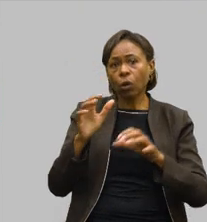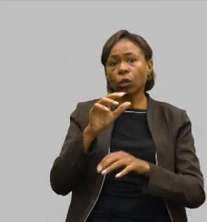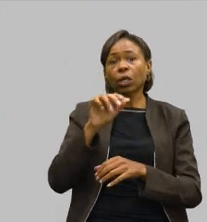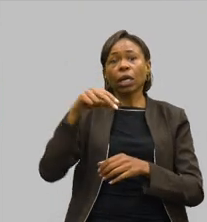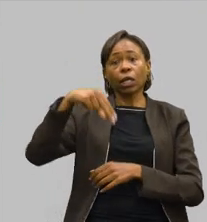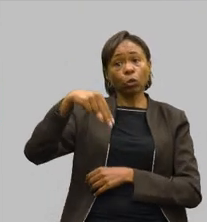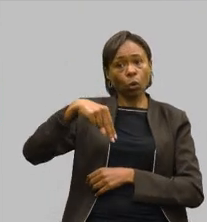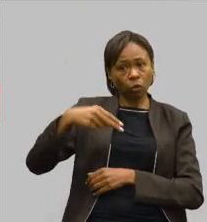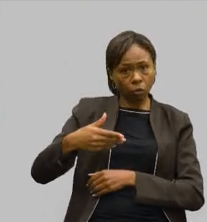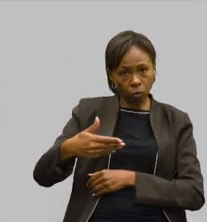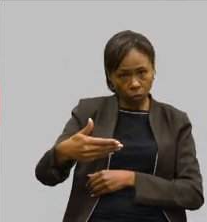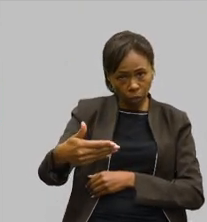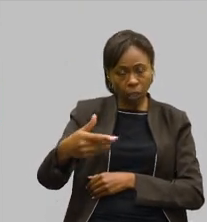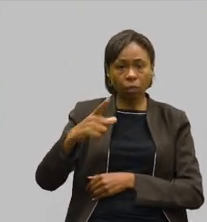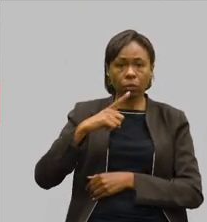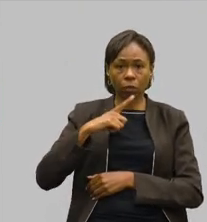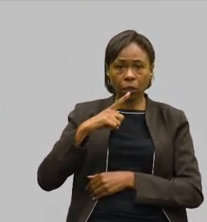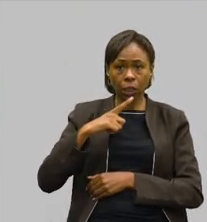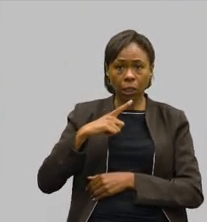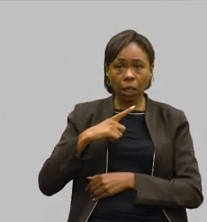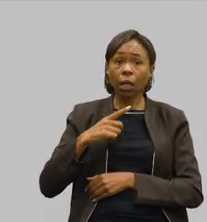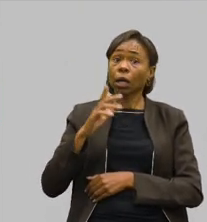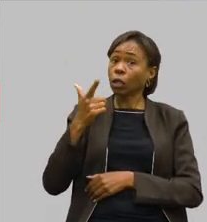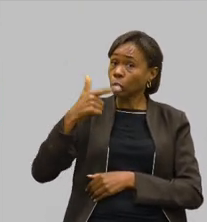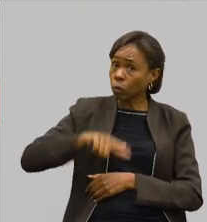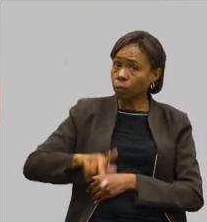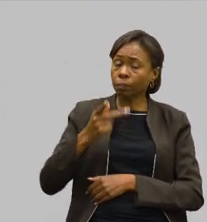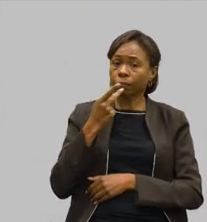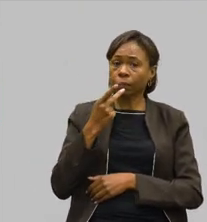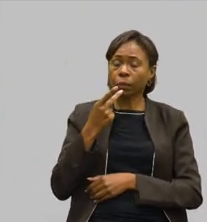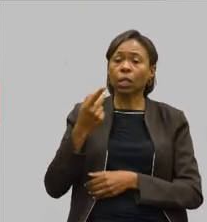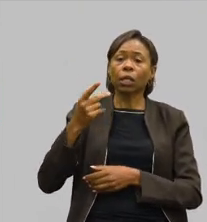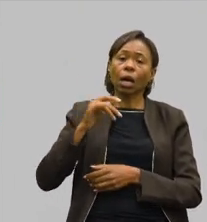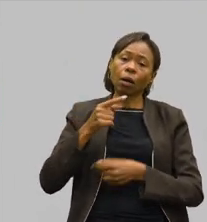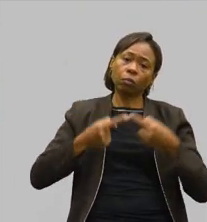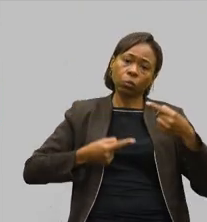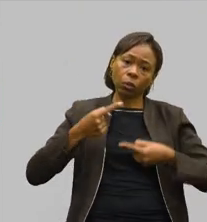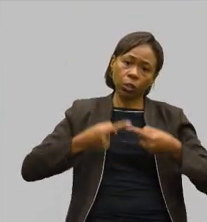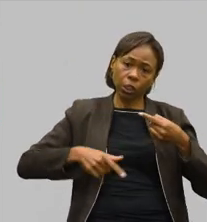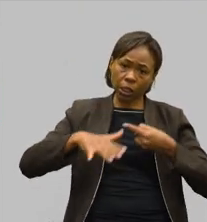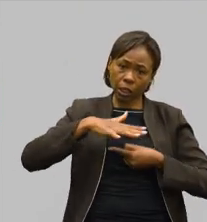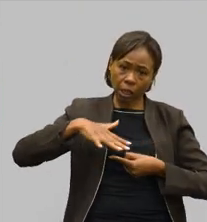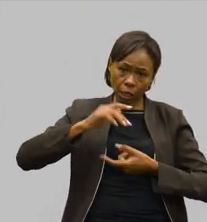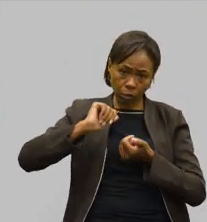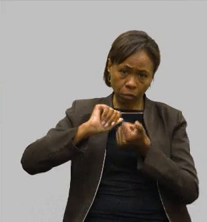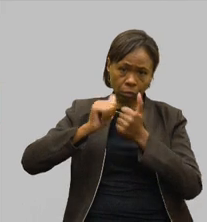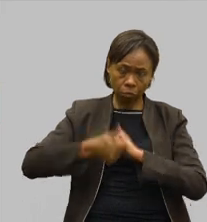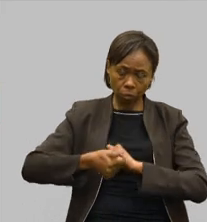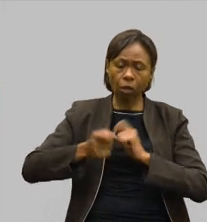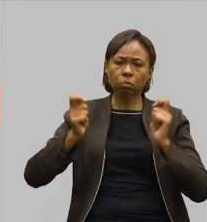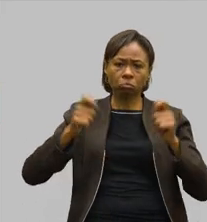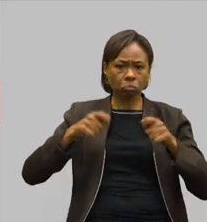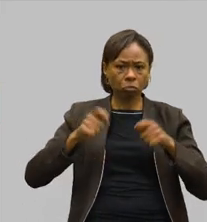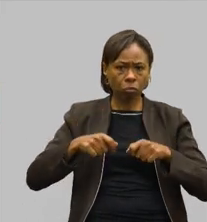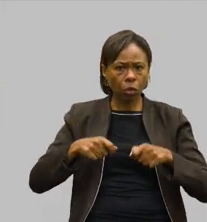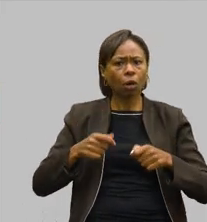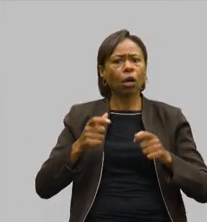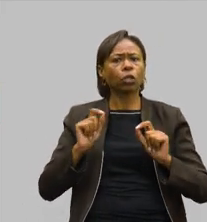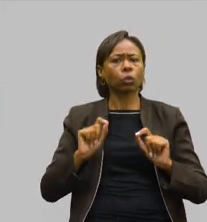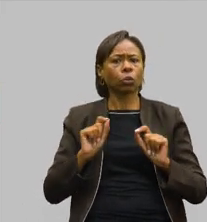Mais uma vez aqui, ressaltando como a política do esporte consegue envolver e abranger